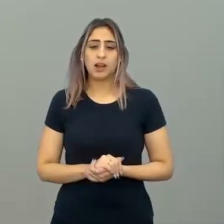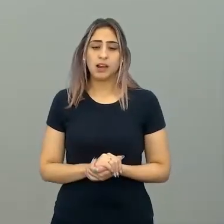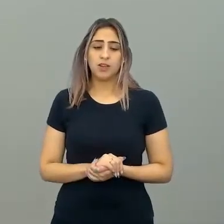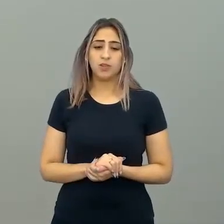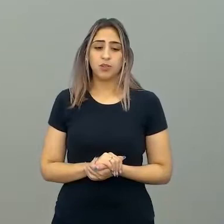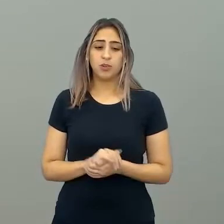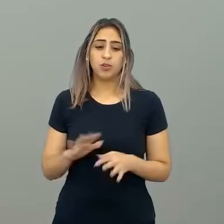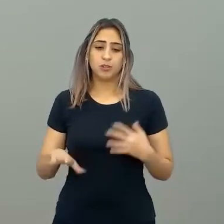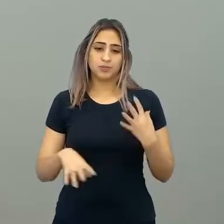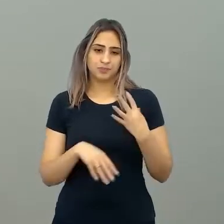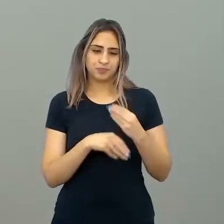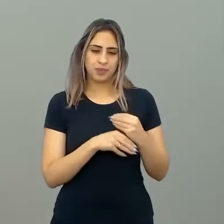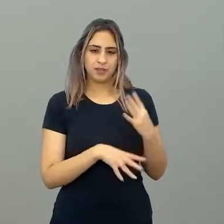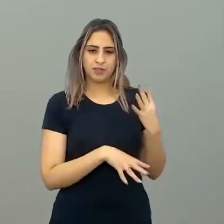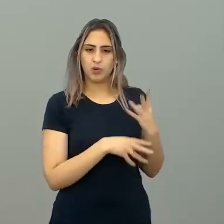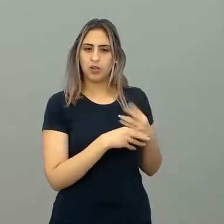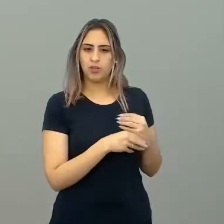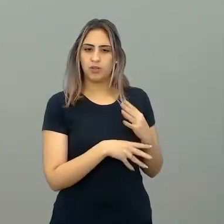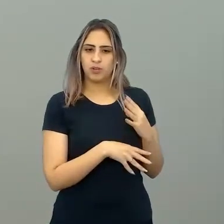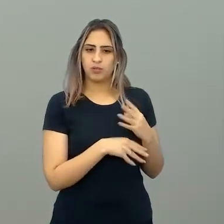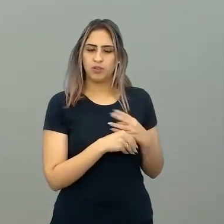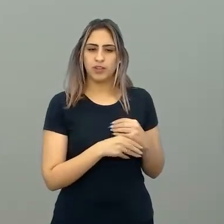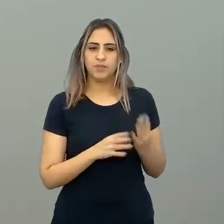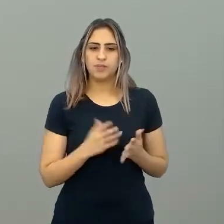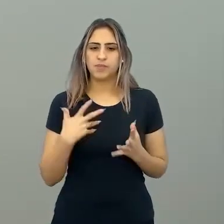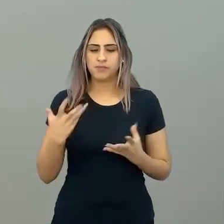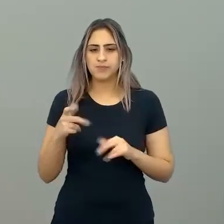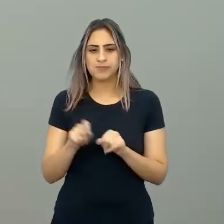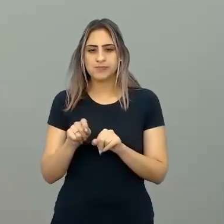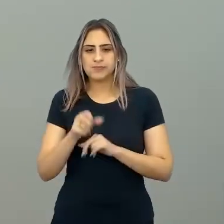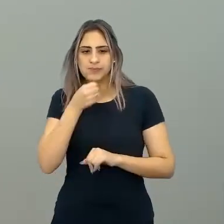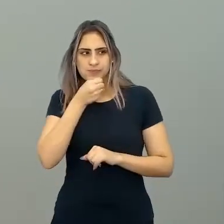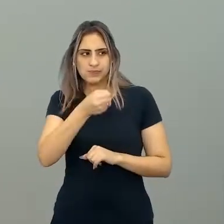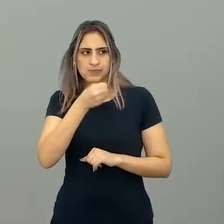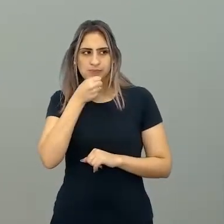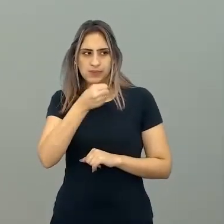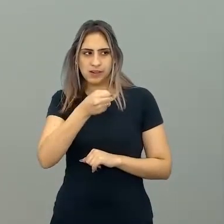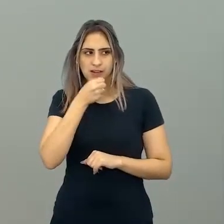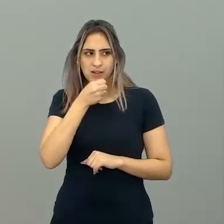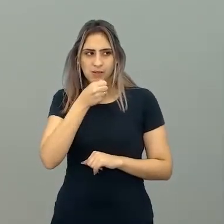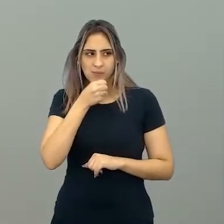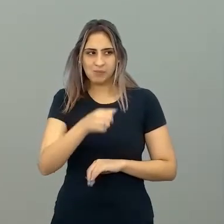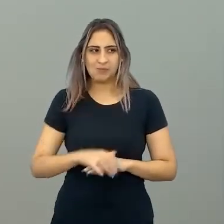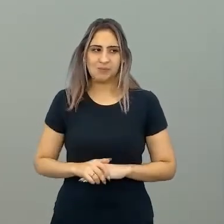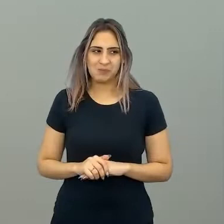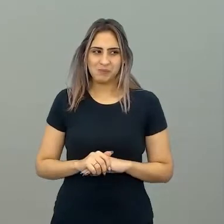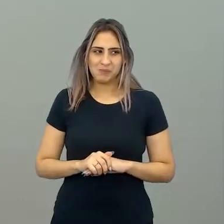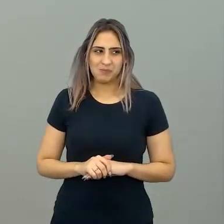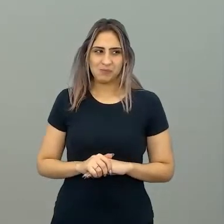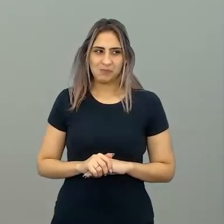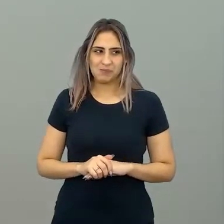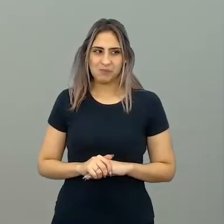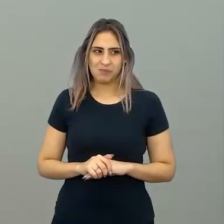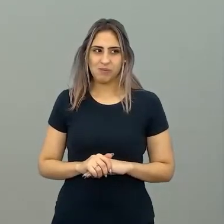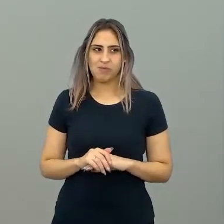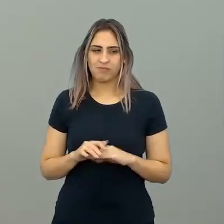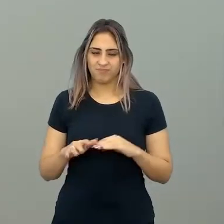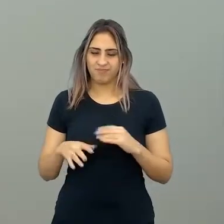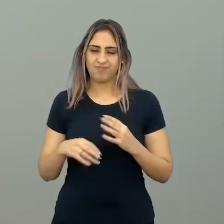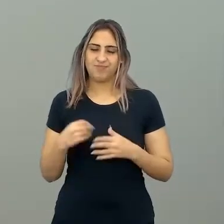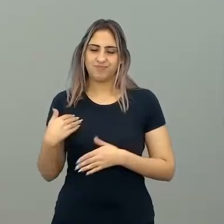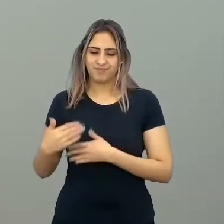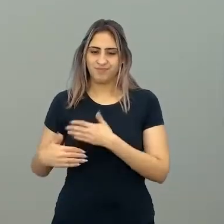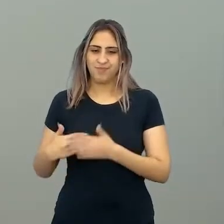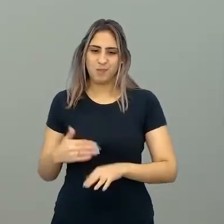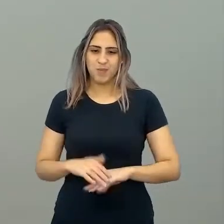como, eu vou ter que esminuir só o quê? Eu quero fazer uma entrevista com um número X de jovens. Eles